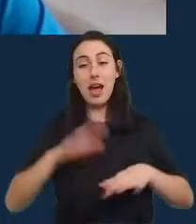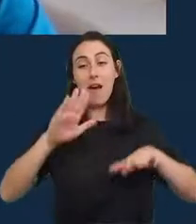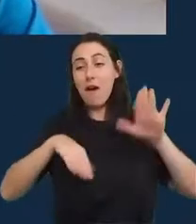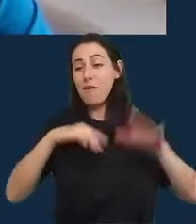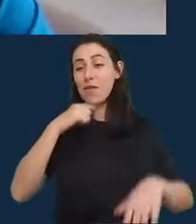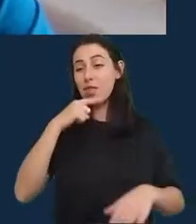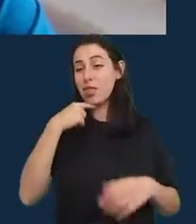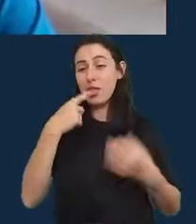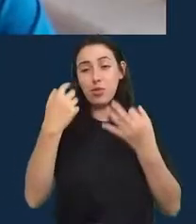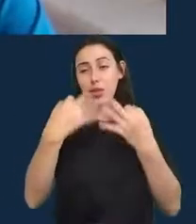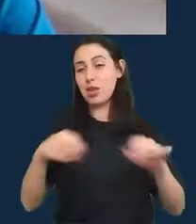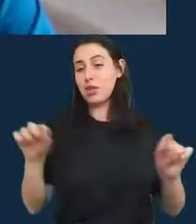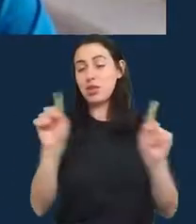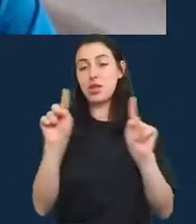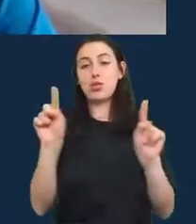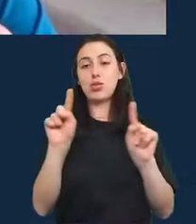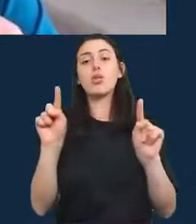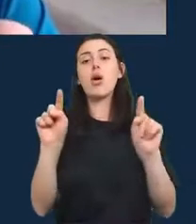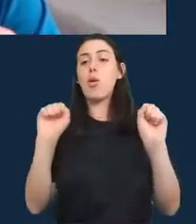pode realmente estragar tudo